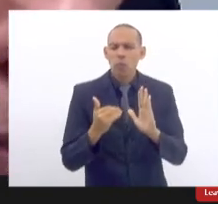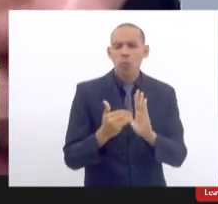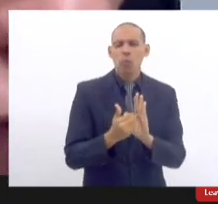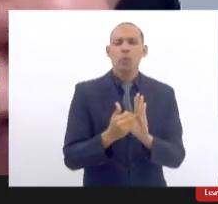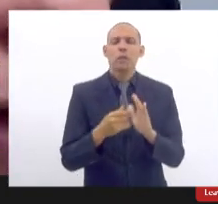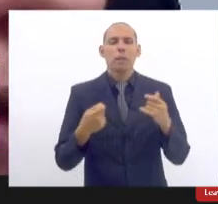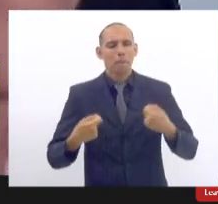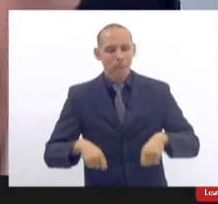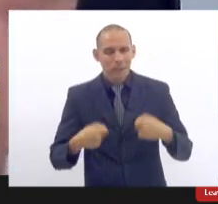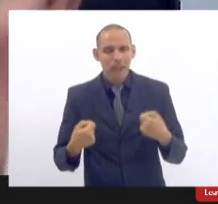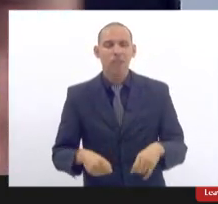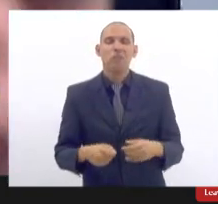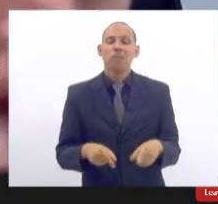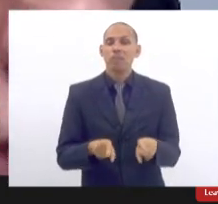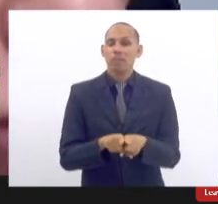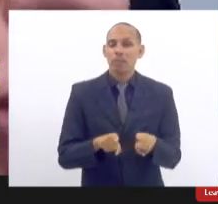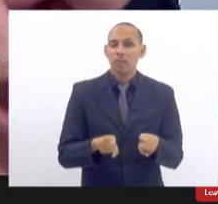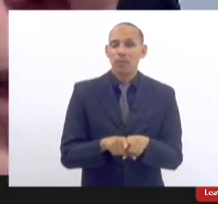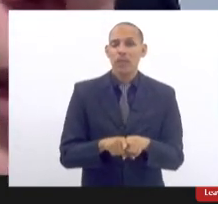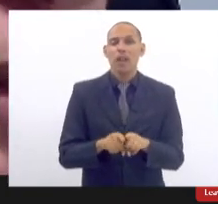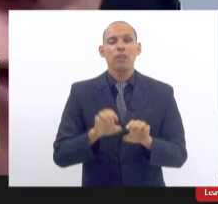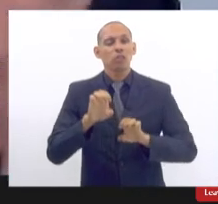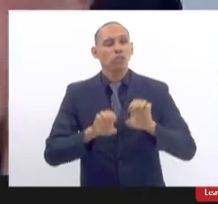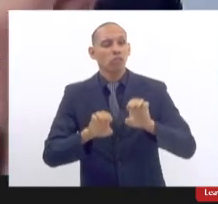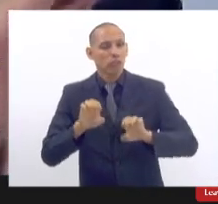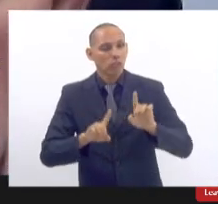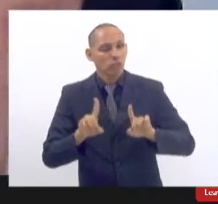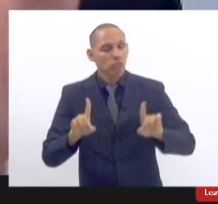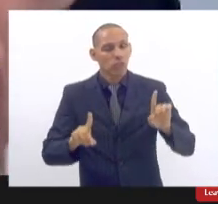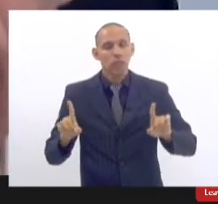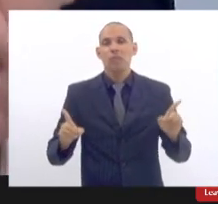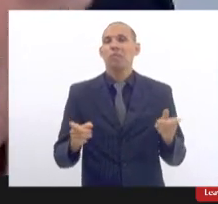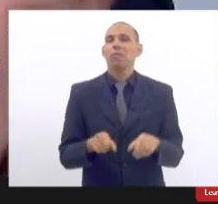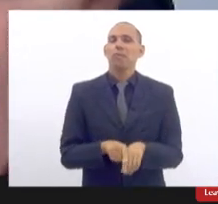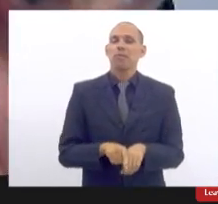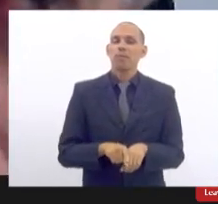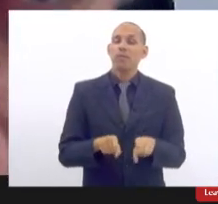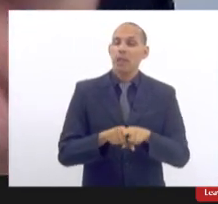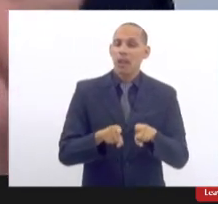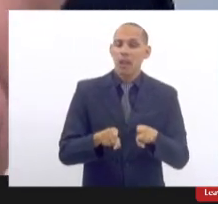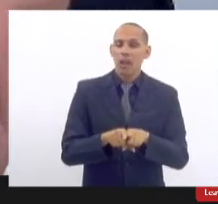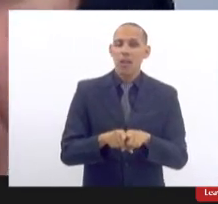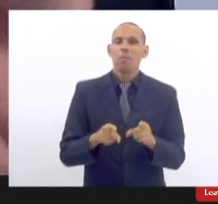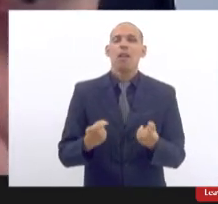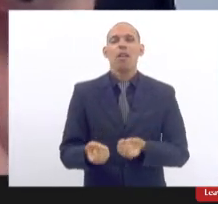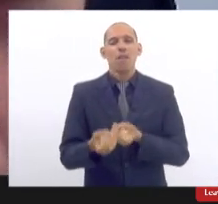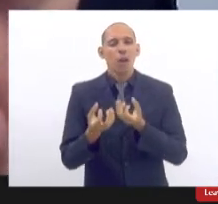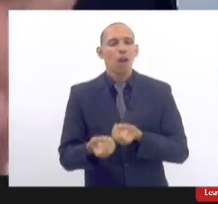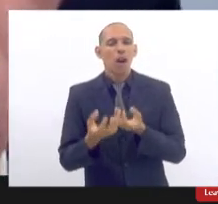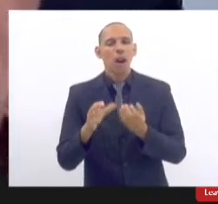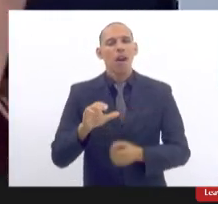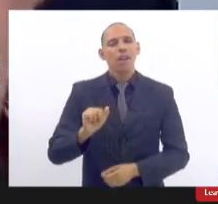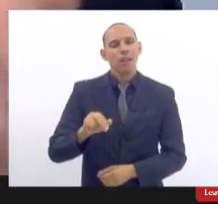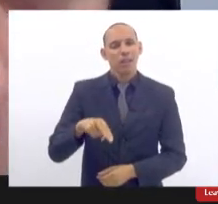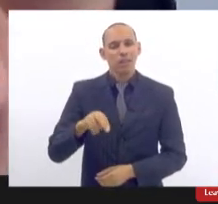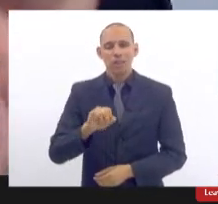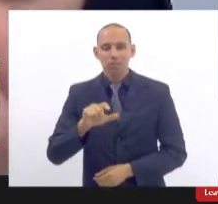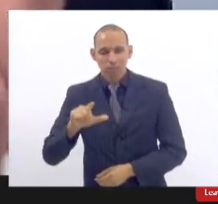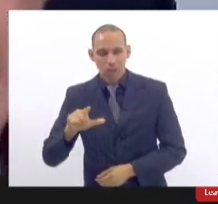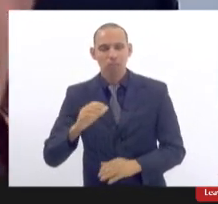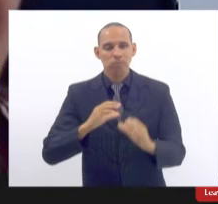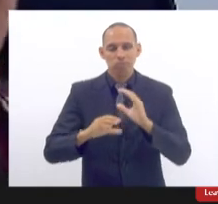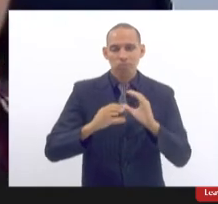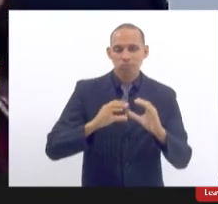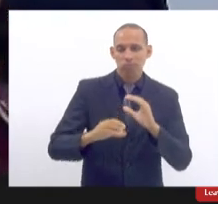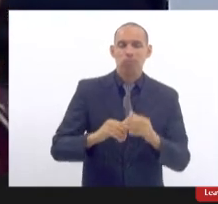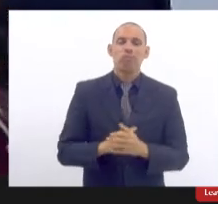consentimento mas a estatística os canais de comunicação os bancos de dados então a lei é sobre isso do ponto